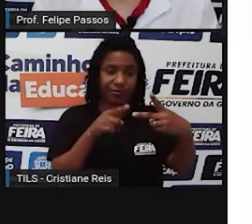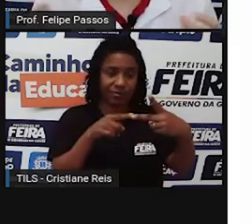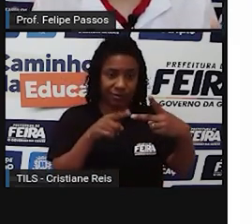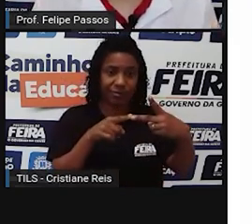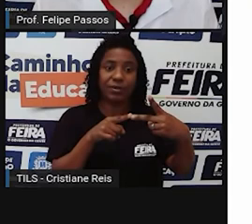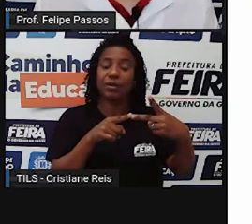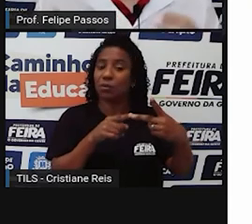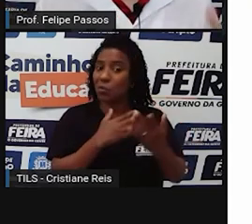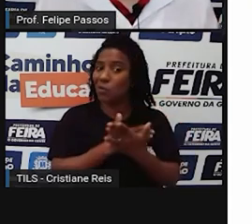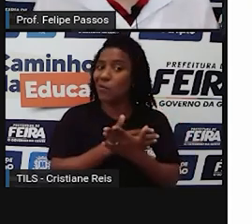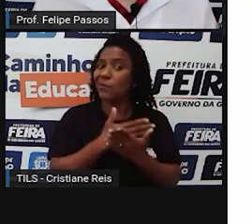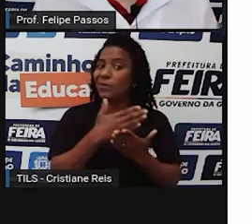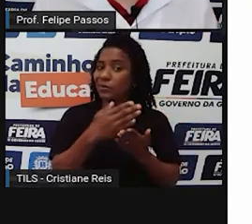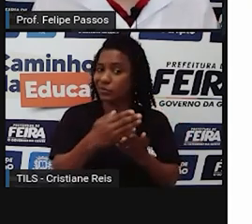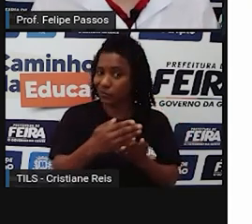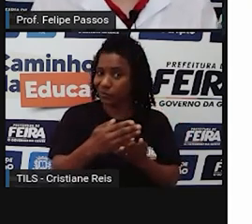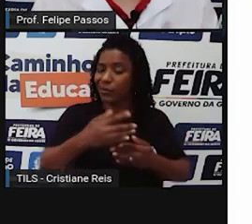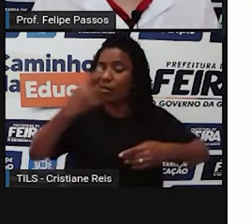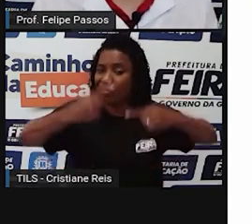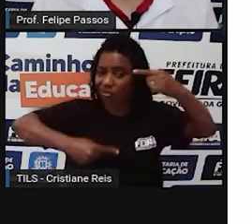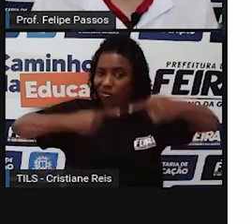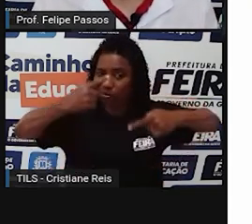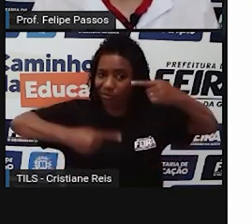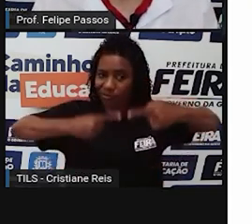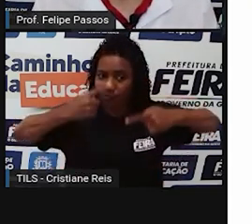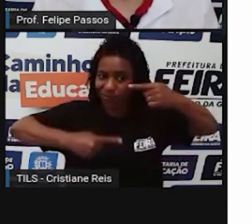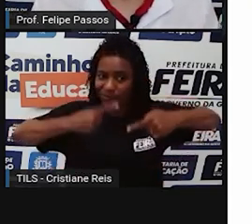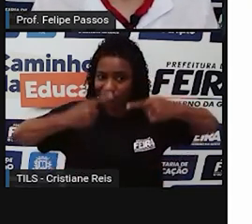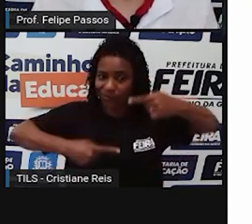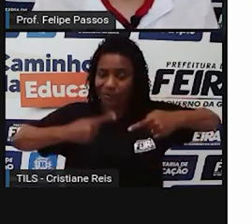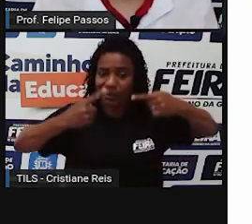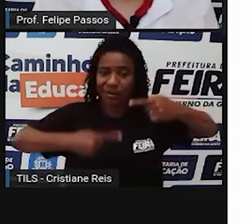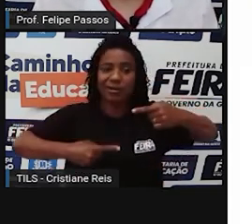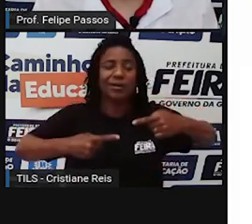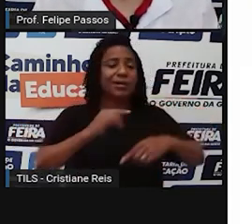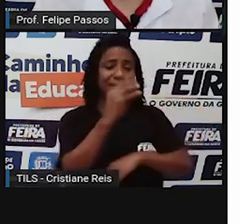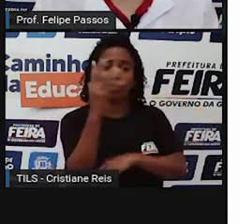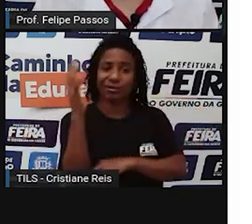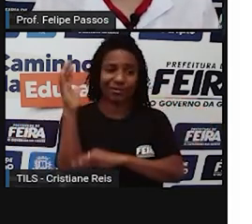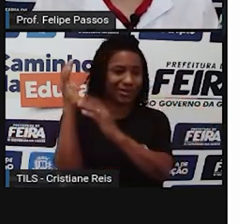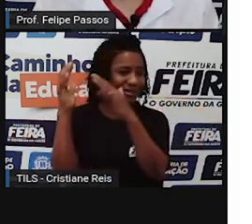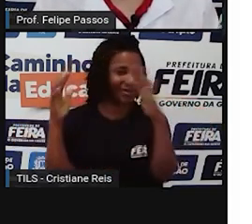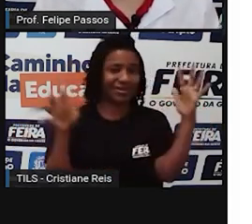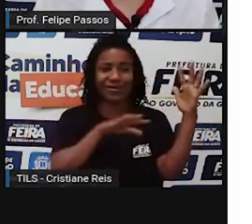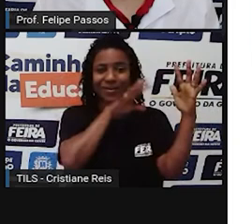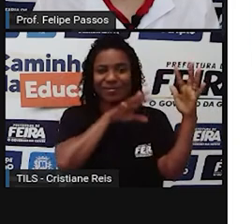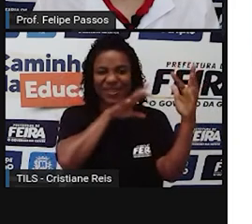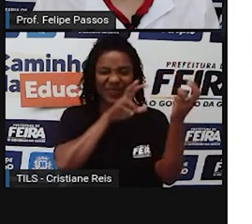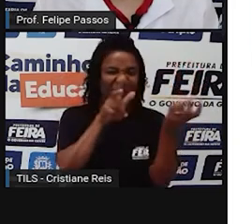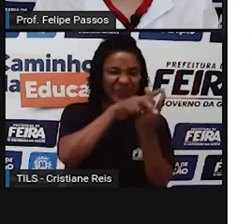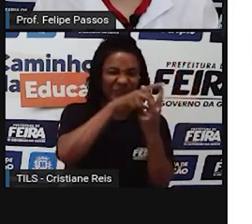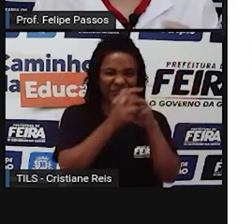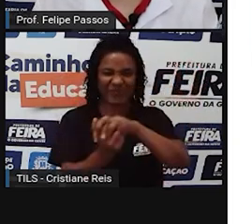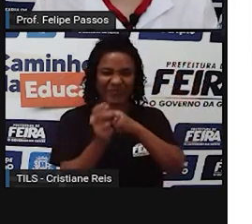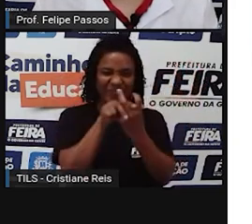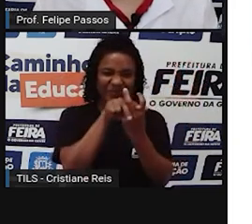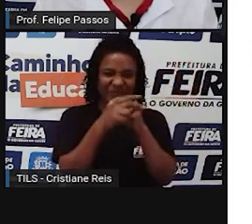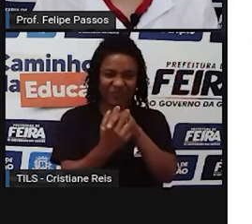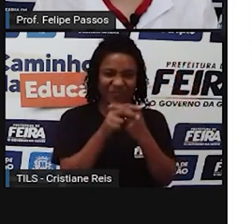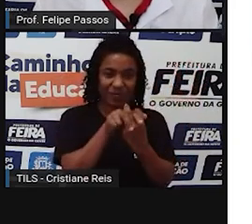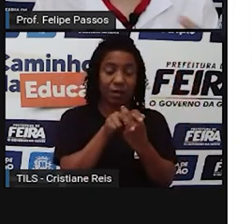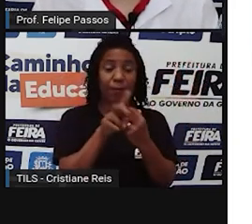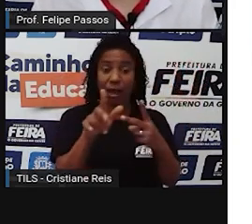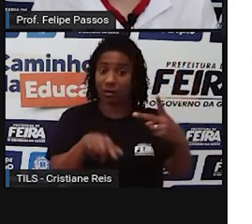mais armados. Conflitos sempre existiam, Animais brigam aí na natureza todos os dias. Mas aqui, o ser humano, ele cria as primeiras